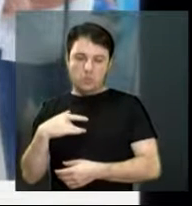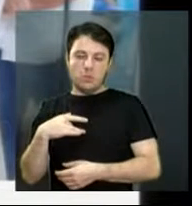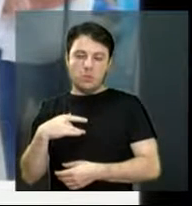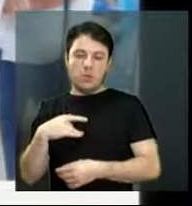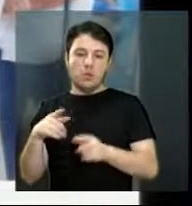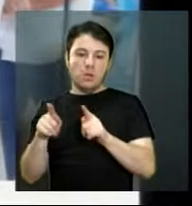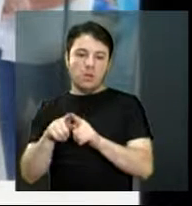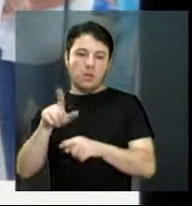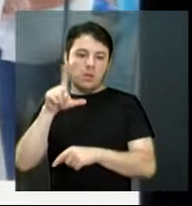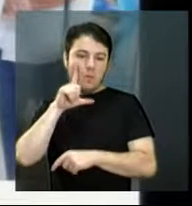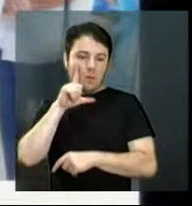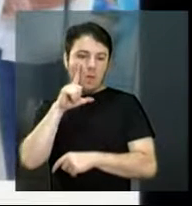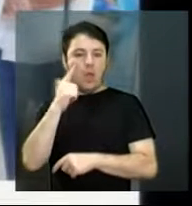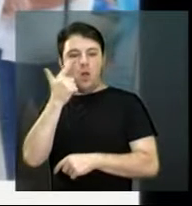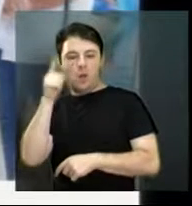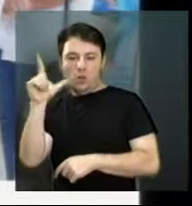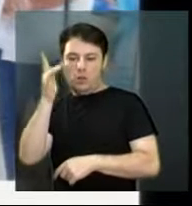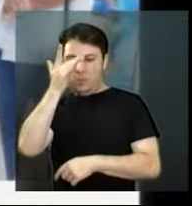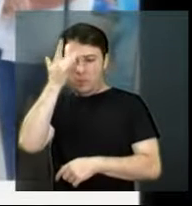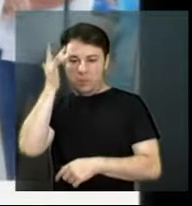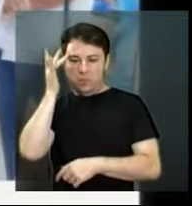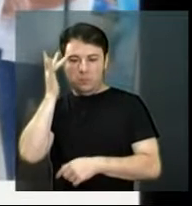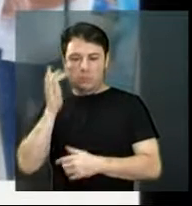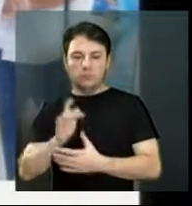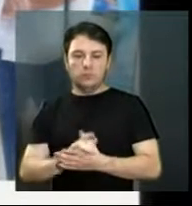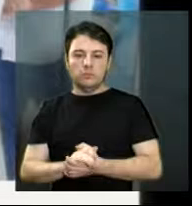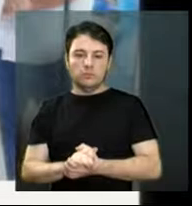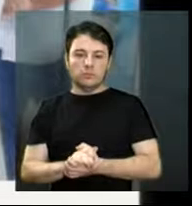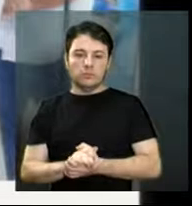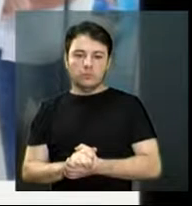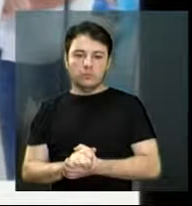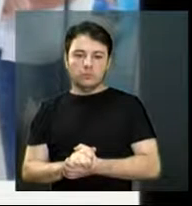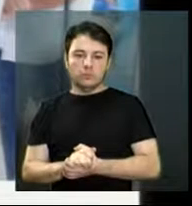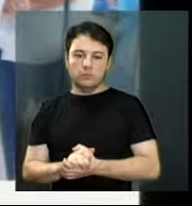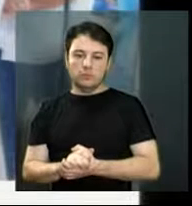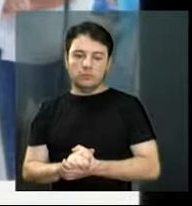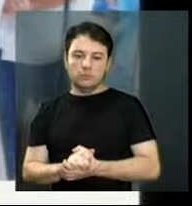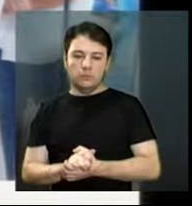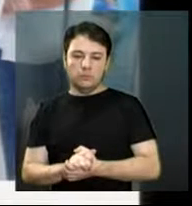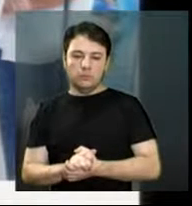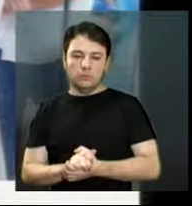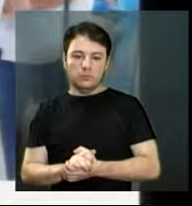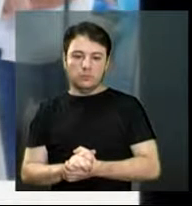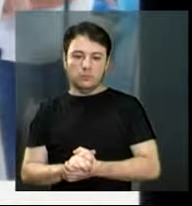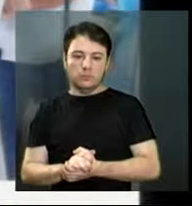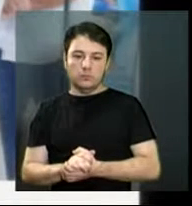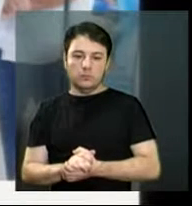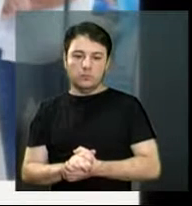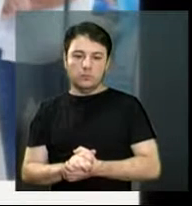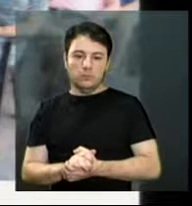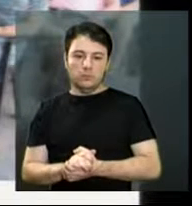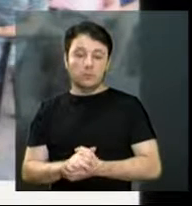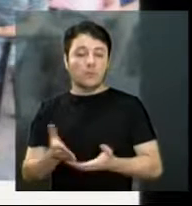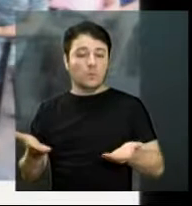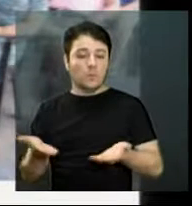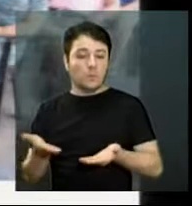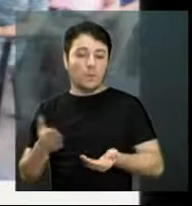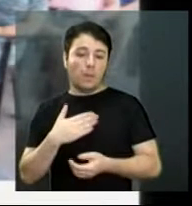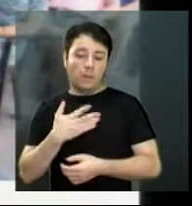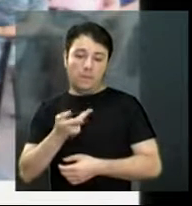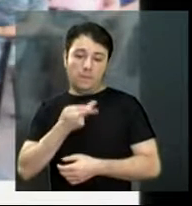Lucas Greco e demais autoridades. Gostaria de usar meu espaço, um pequeno expediente de hoje,